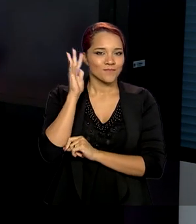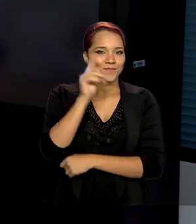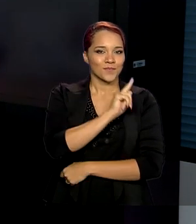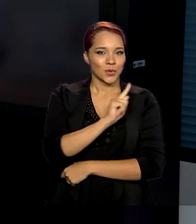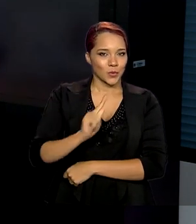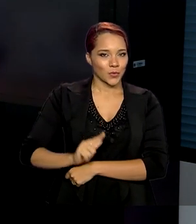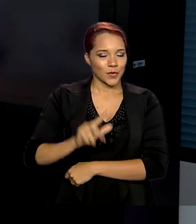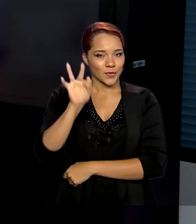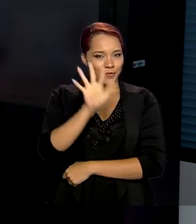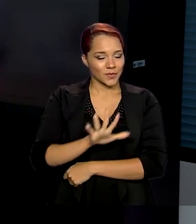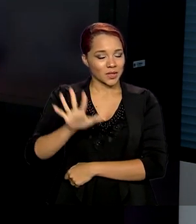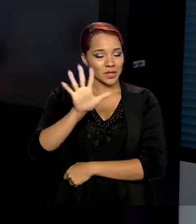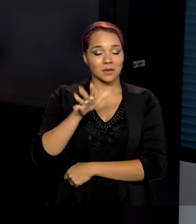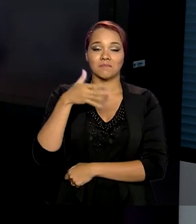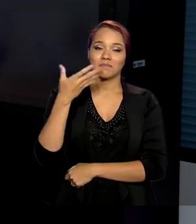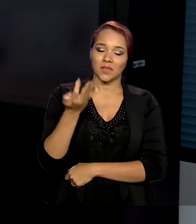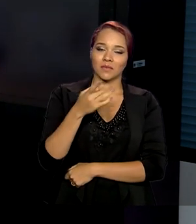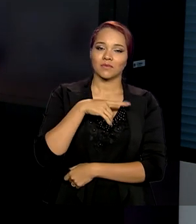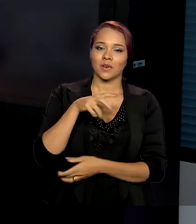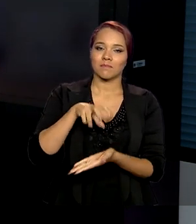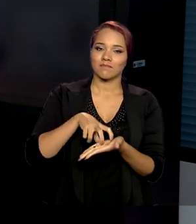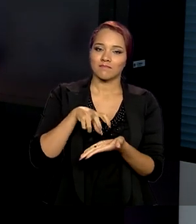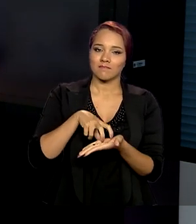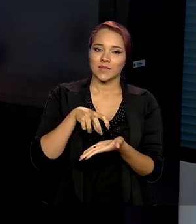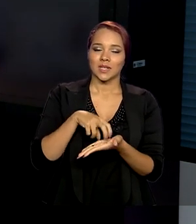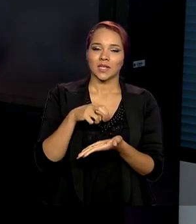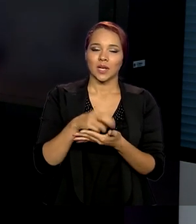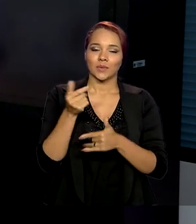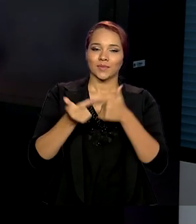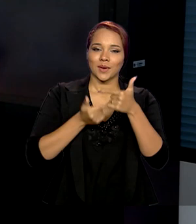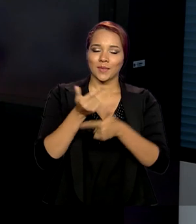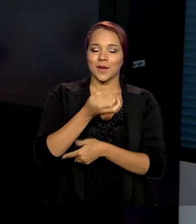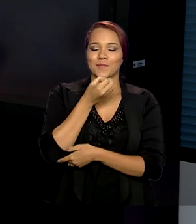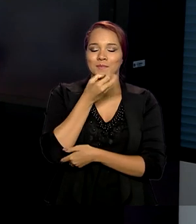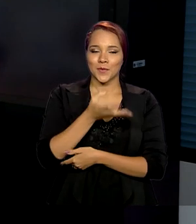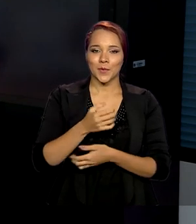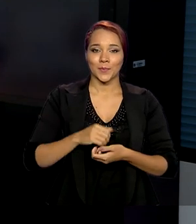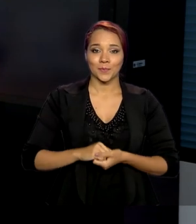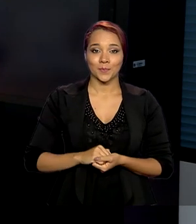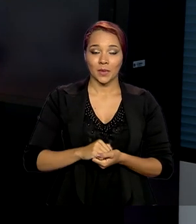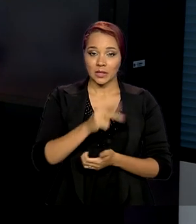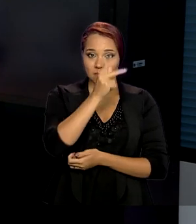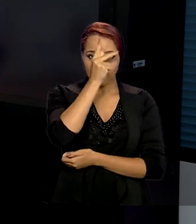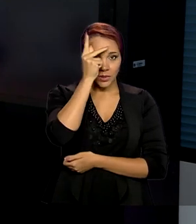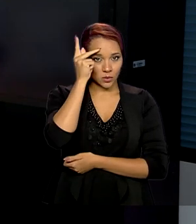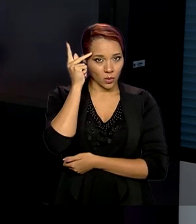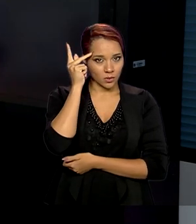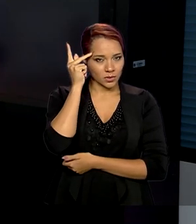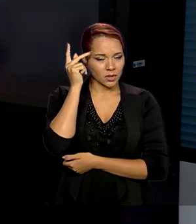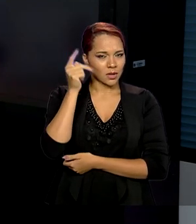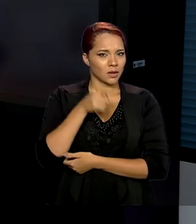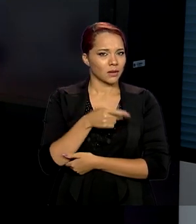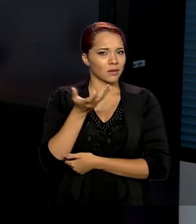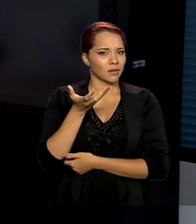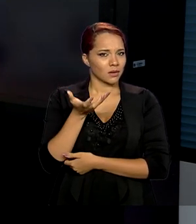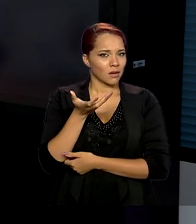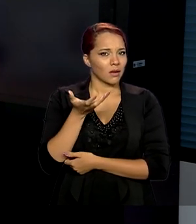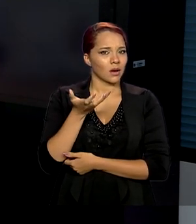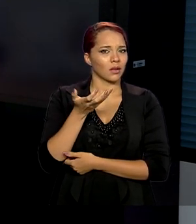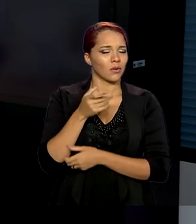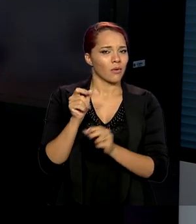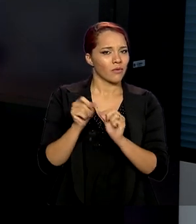Federal. Portanto, foi um amanhã de um trabalho gratificante. Aquelas pessoas que estão buscando